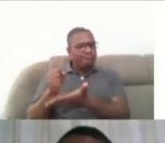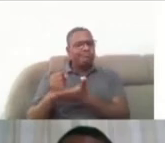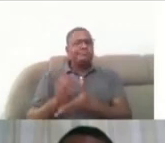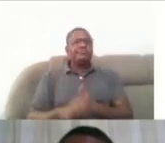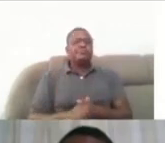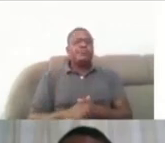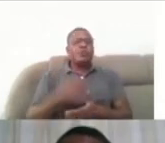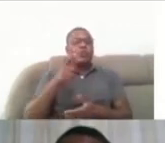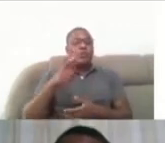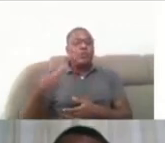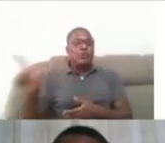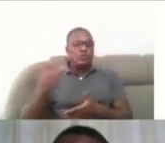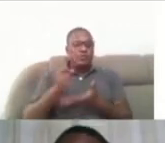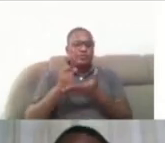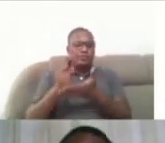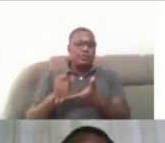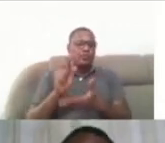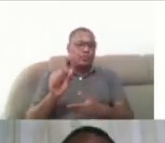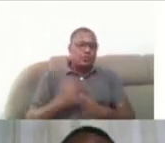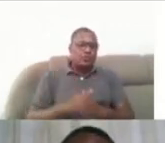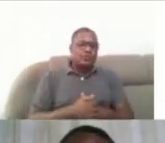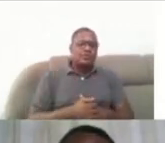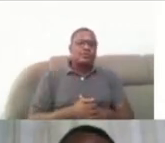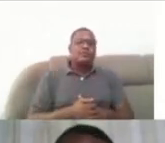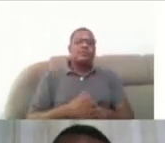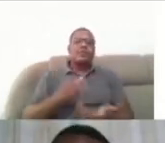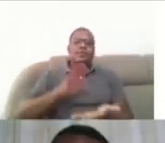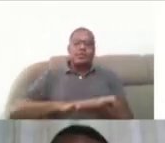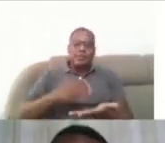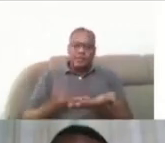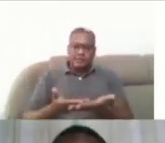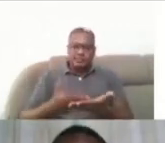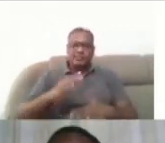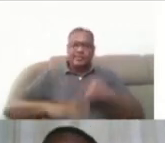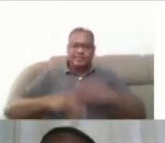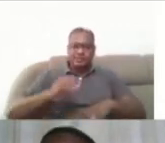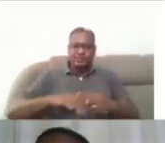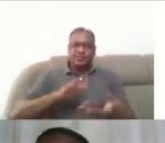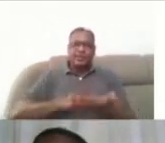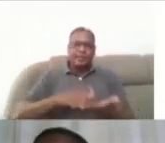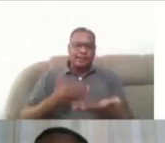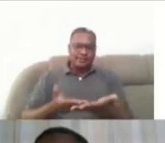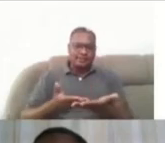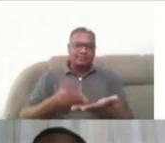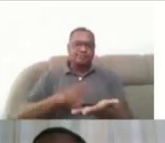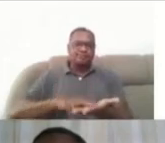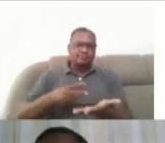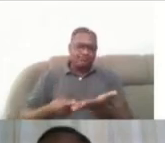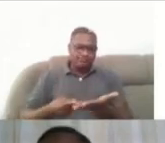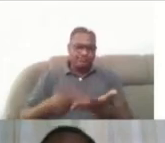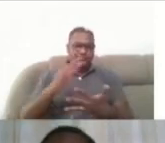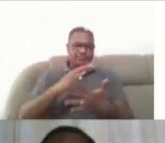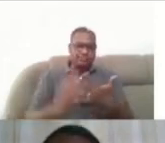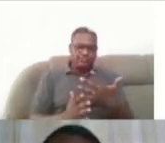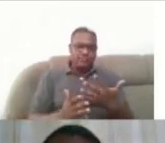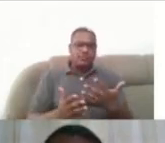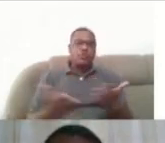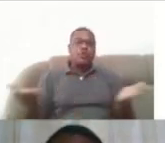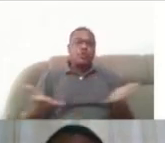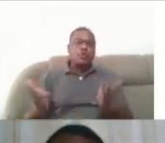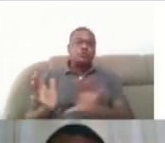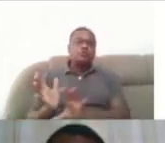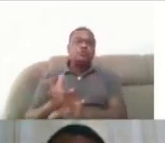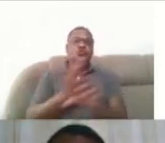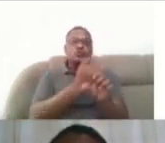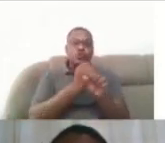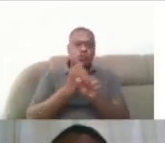o serviço de interpretação de libras para os alunos surdos, então, lá nós temos nove intérpretes de